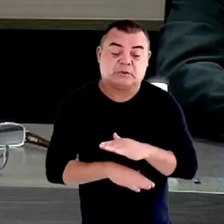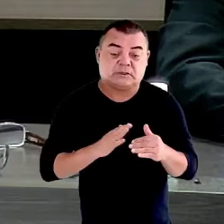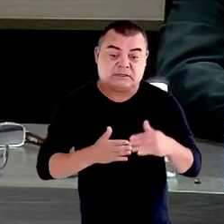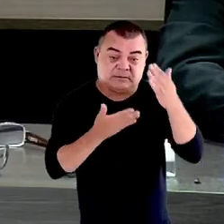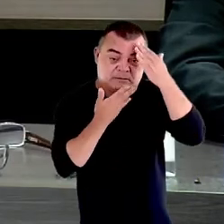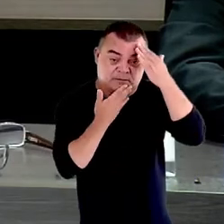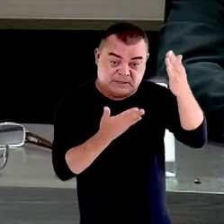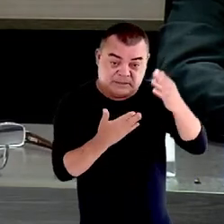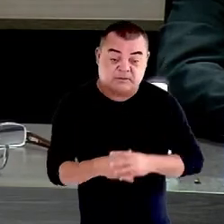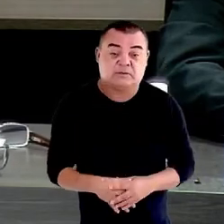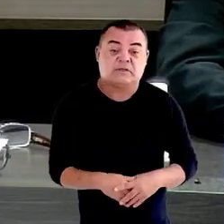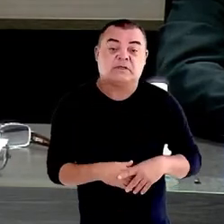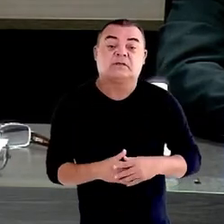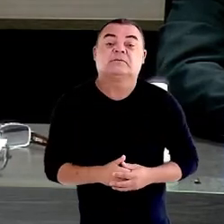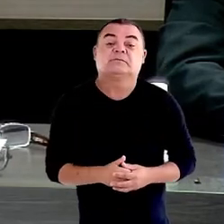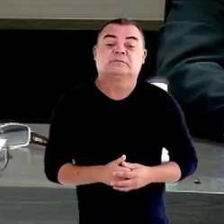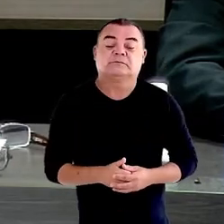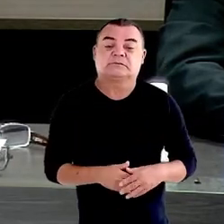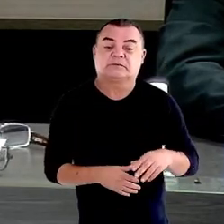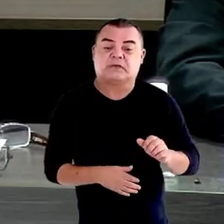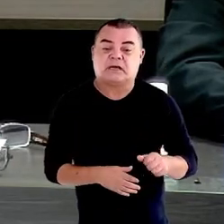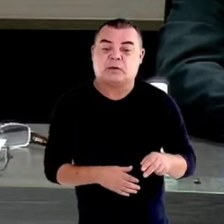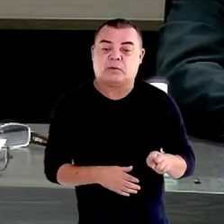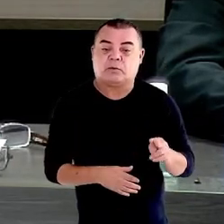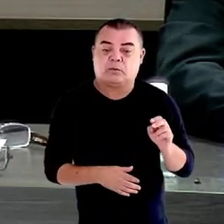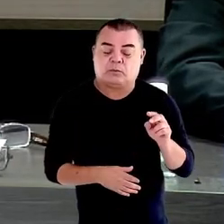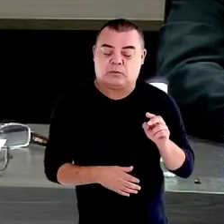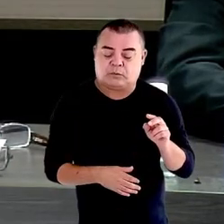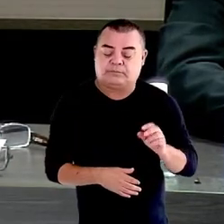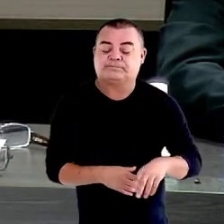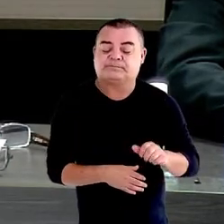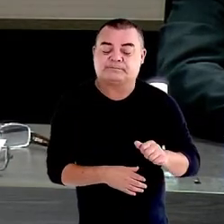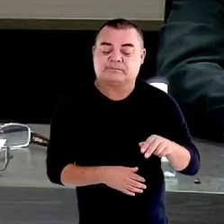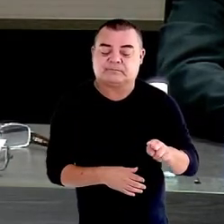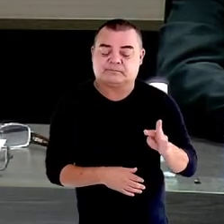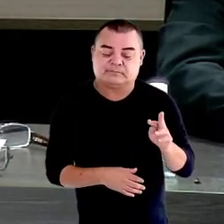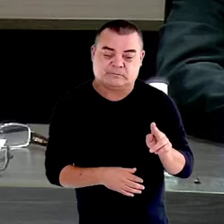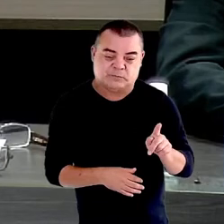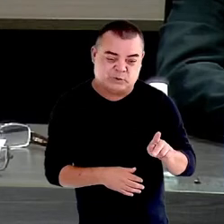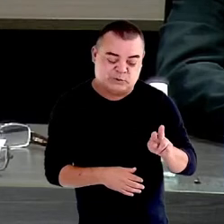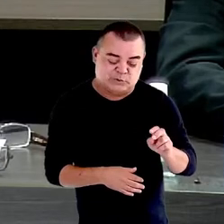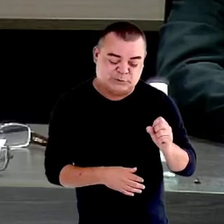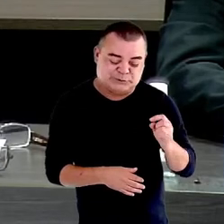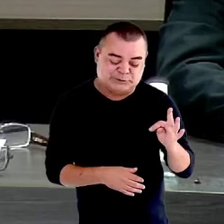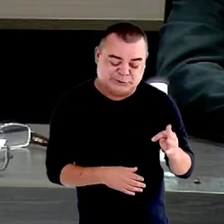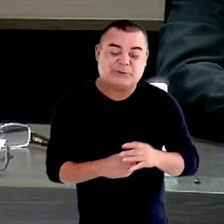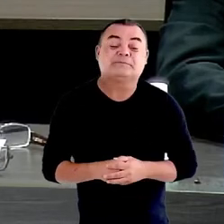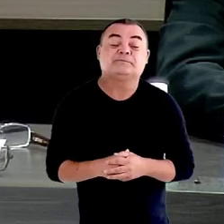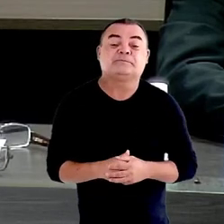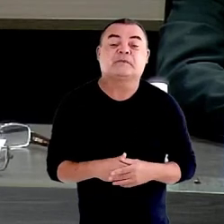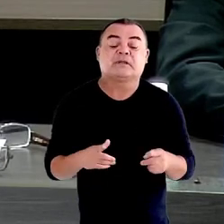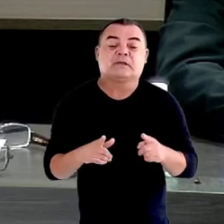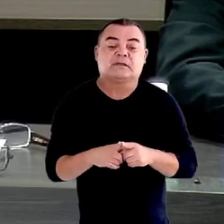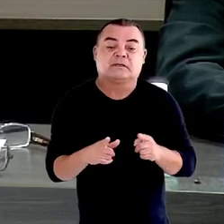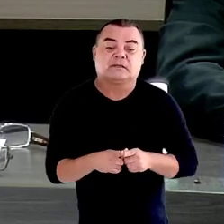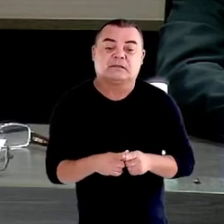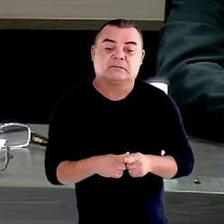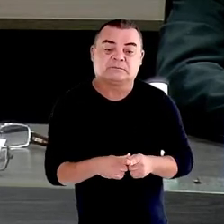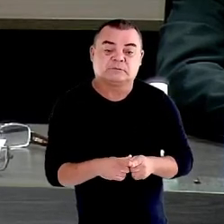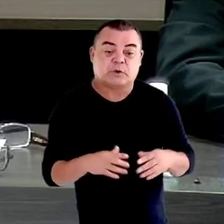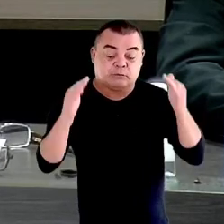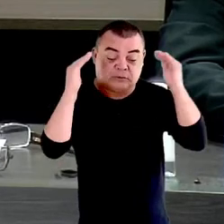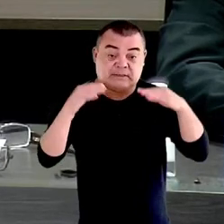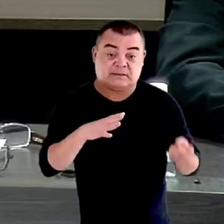reconhecimento ao doutor Augusto Brandão de Aras, presidente deste Conselho, autoridade que o instaurou, e